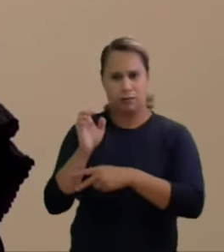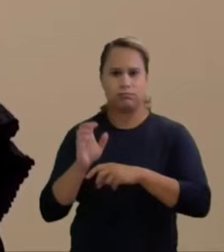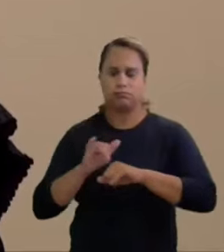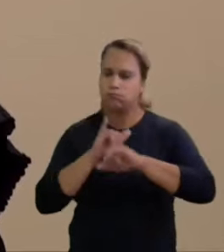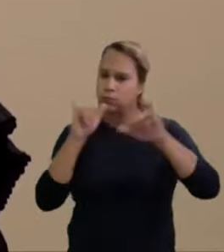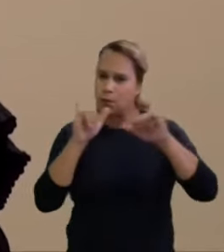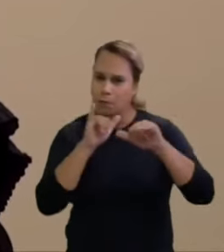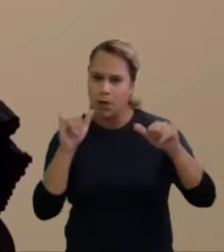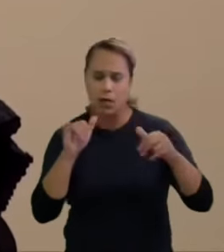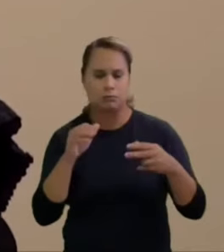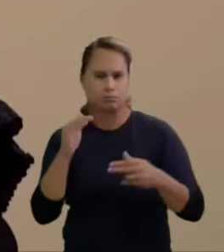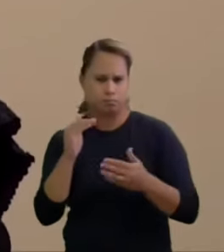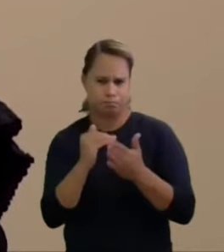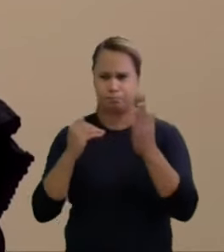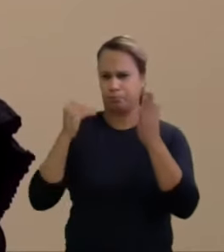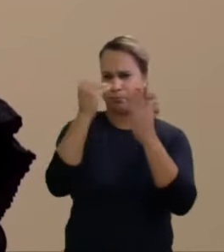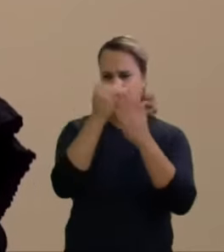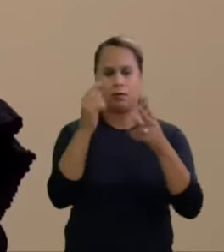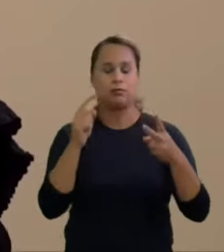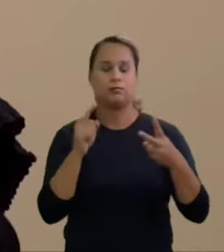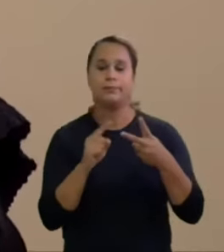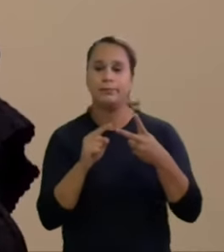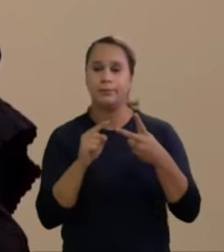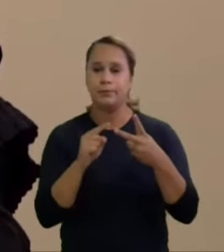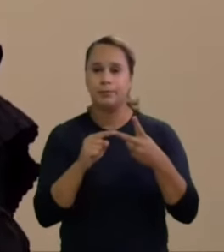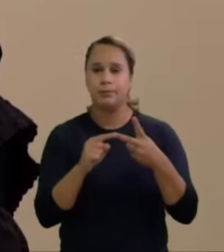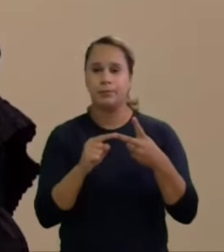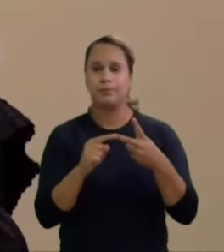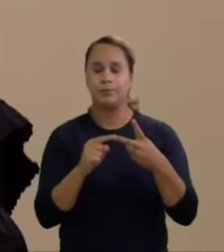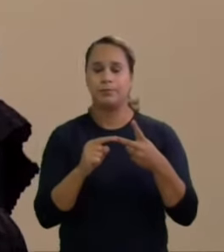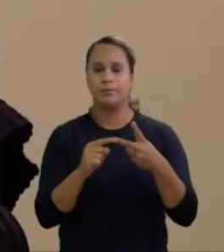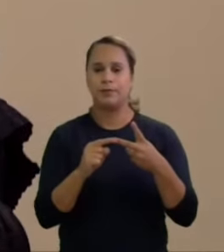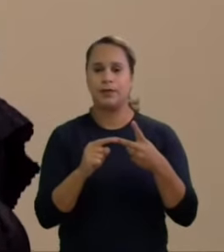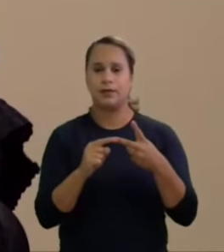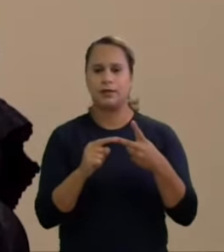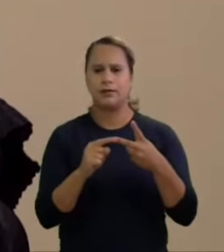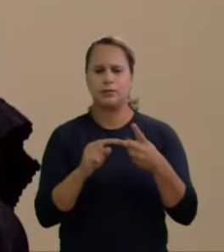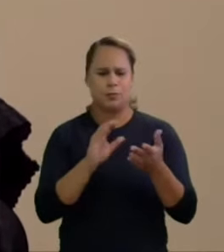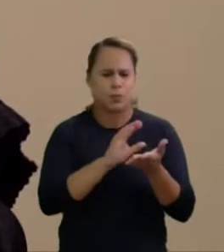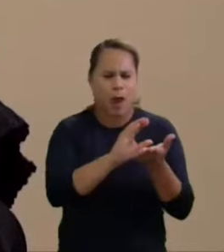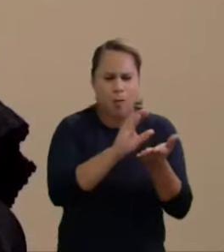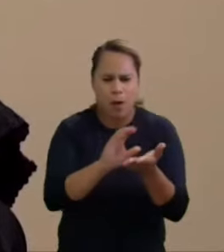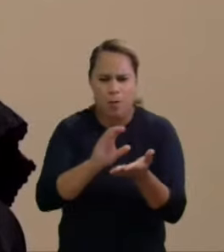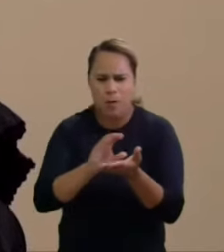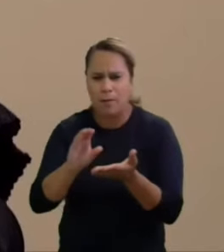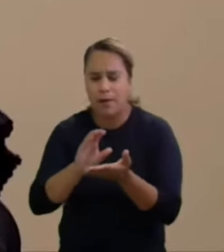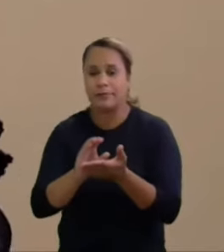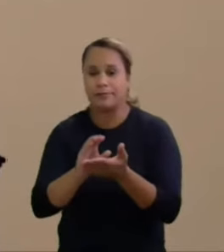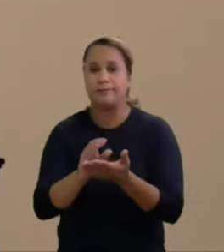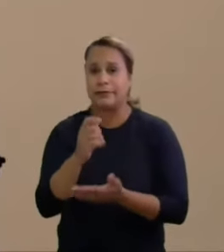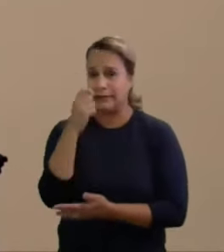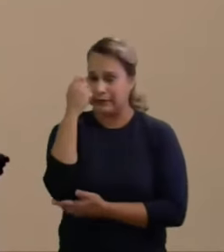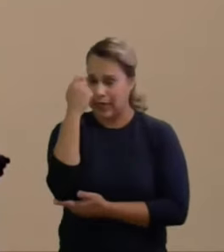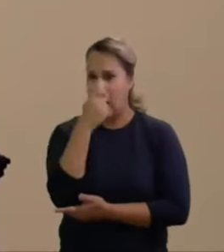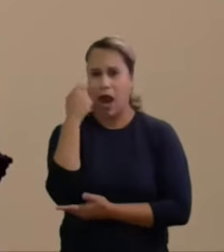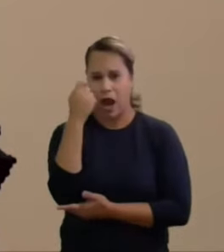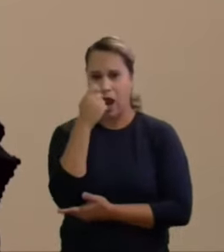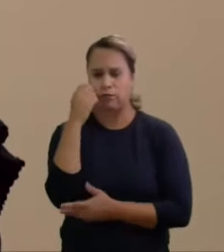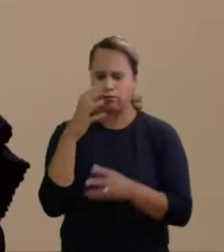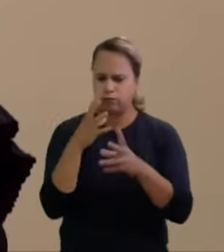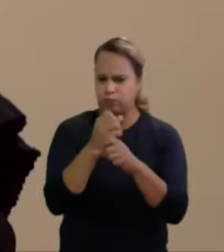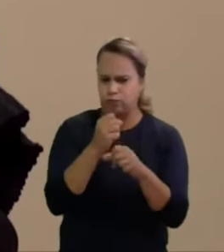candidatos. E, número dois, que esse gasto excessivo deve ser grave, quantitativa e